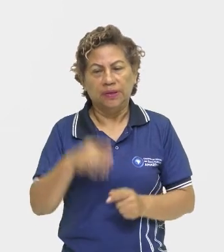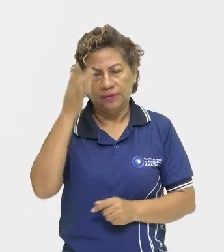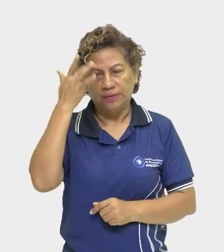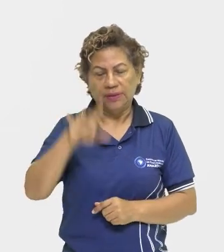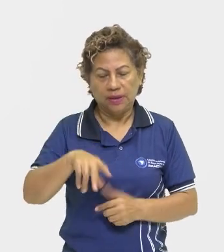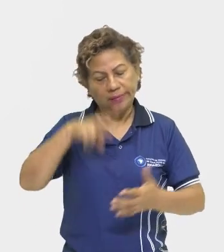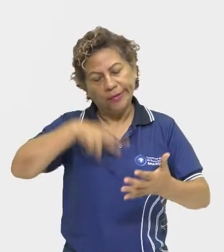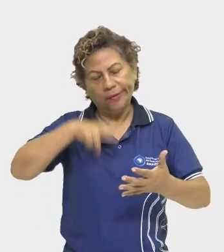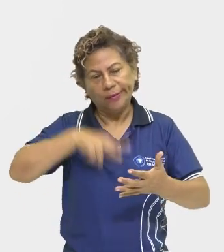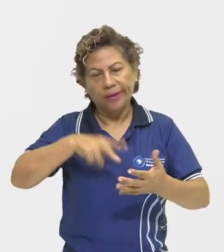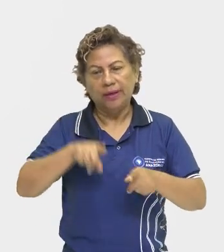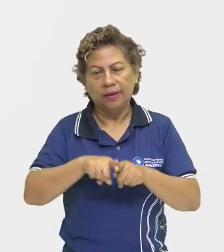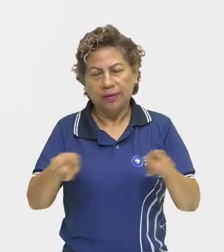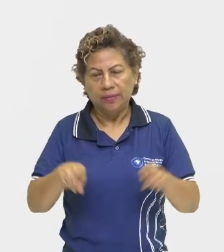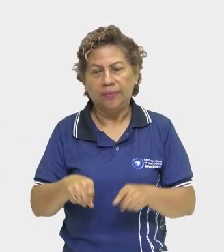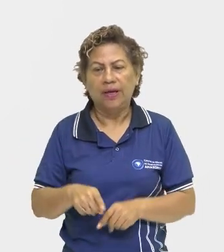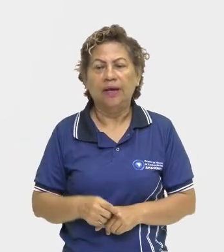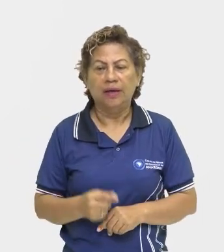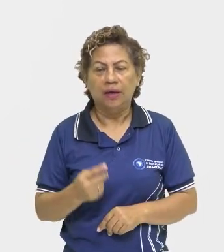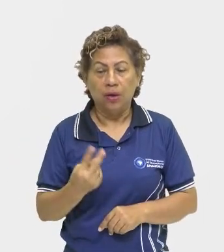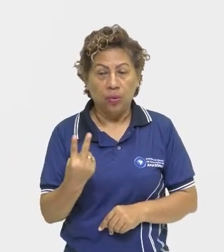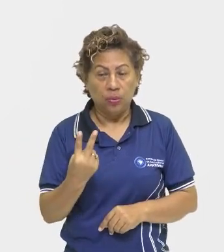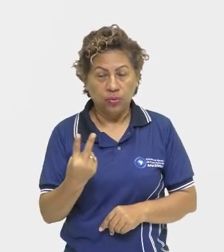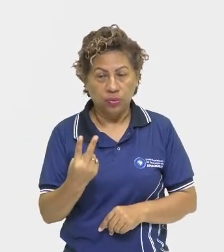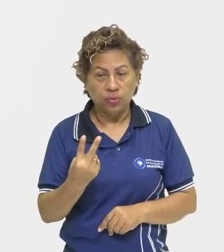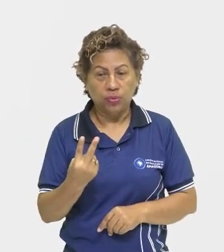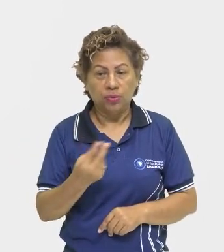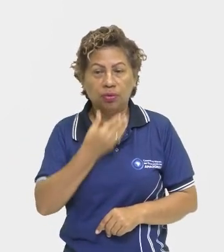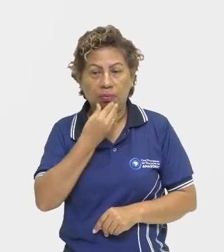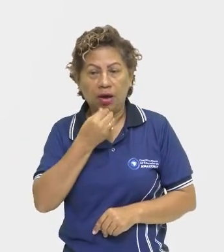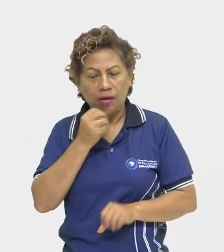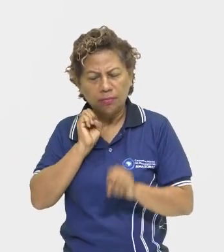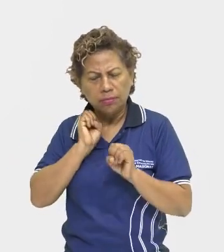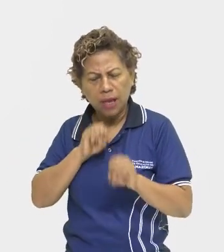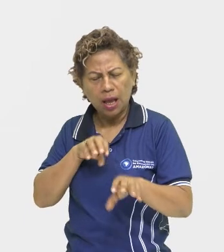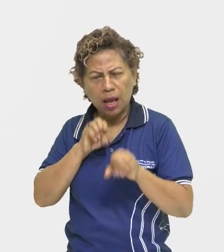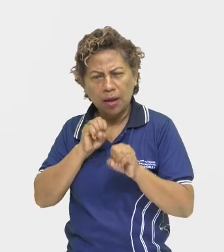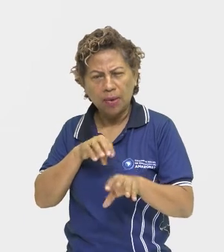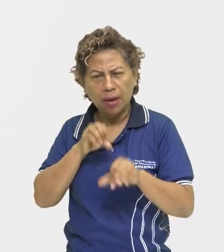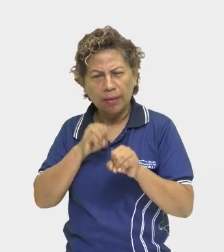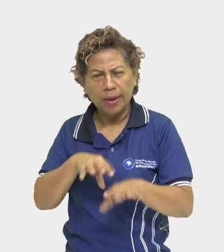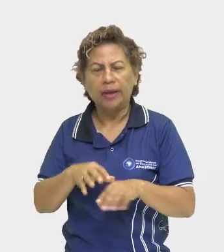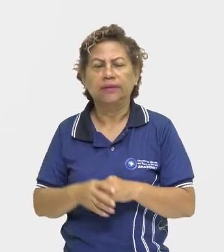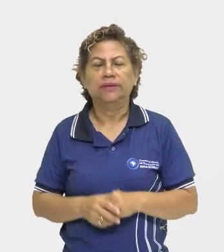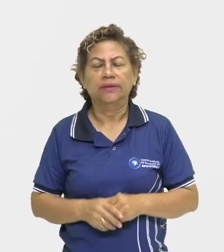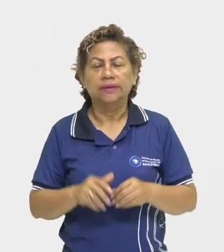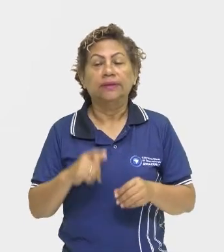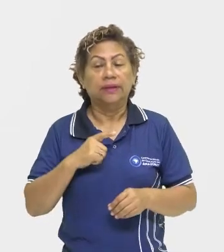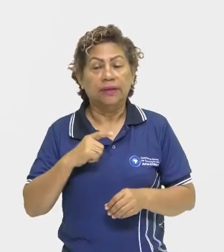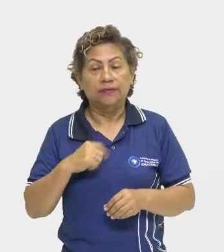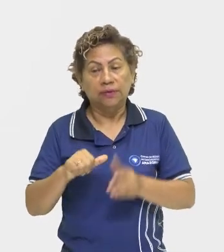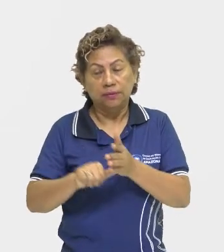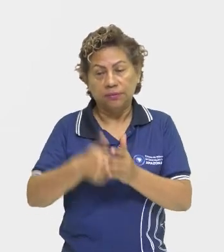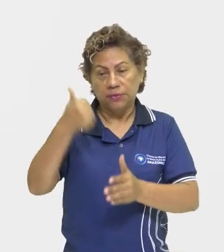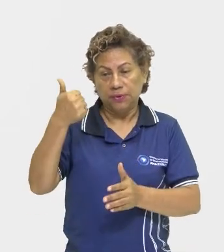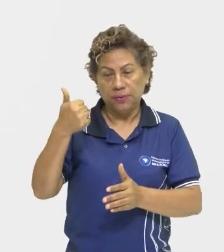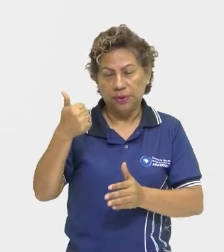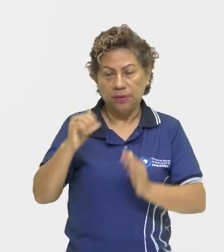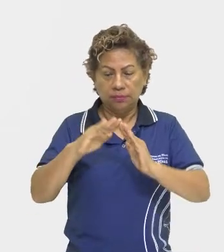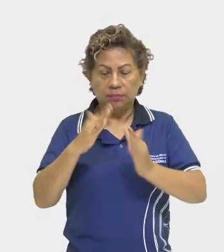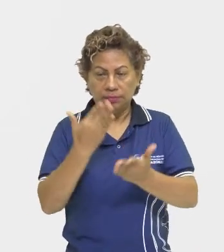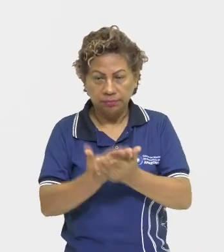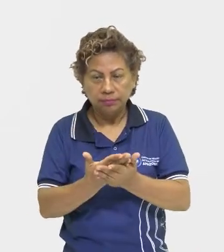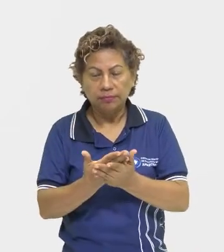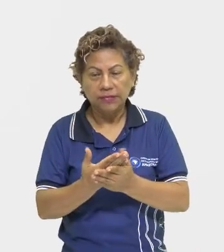pela introdução, né, da escola, da educação no Brasil, o primeiro colégio fundado por eles, né, em São Paulo, lá.